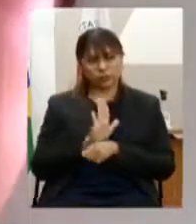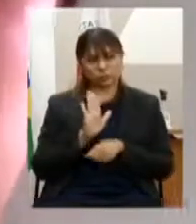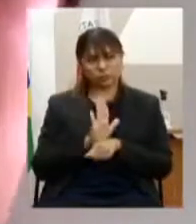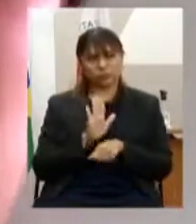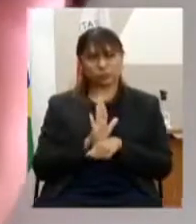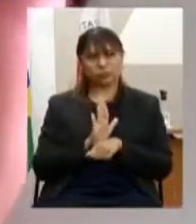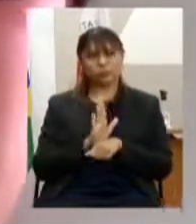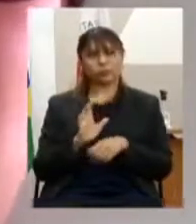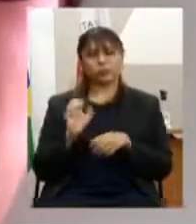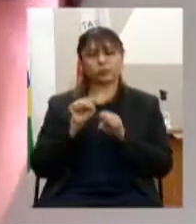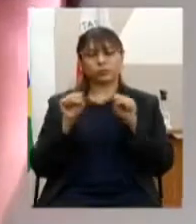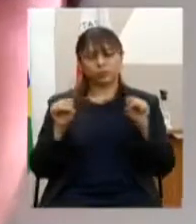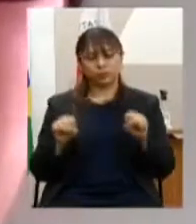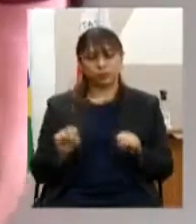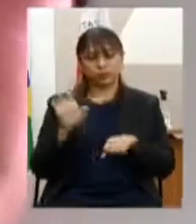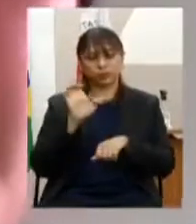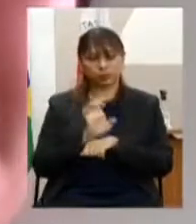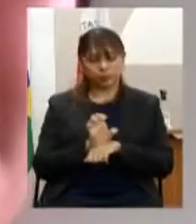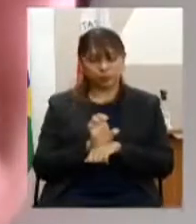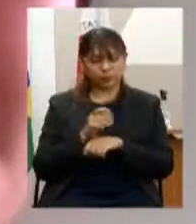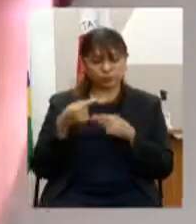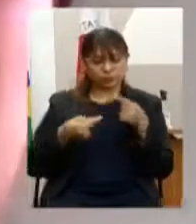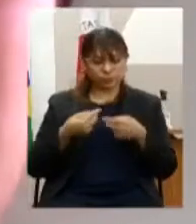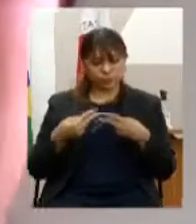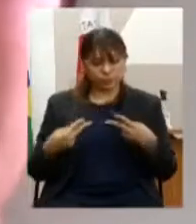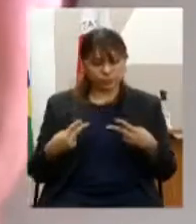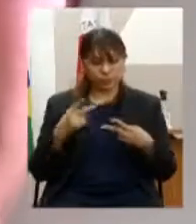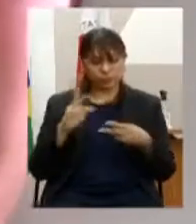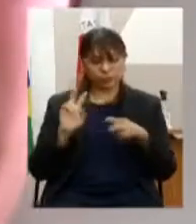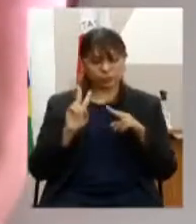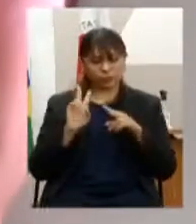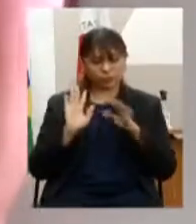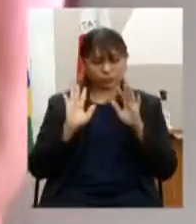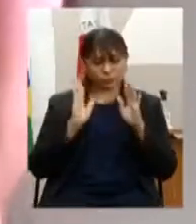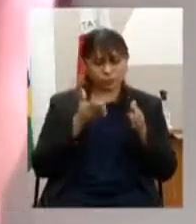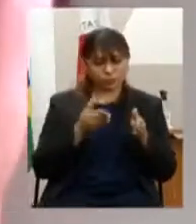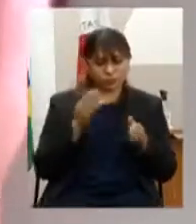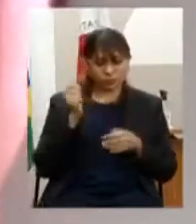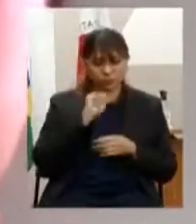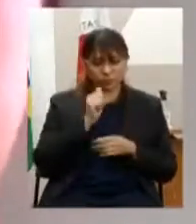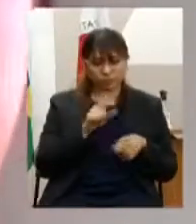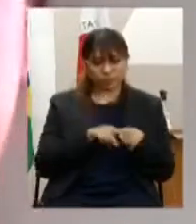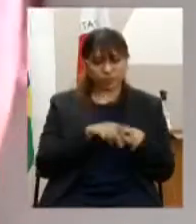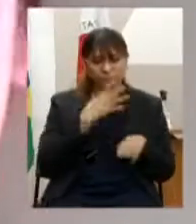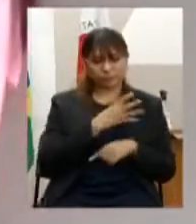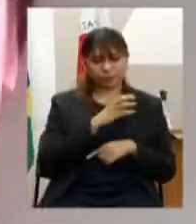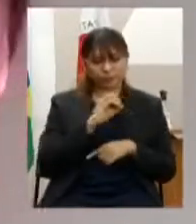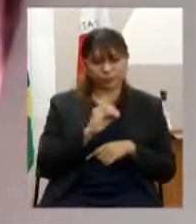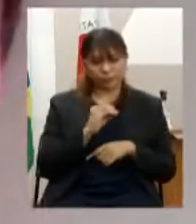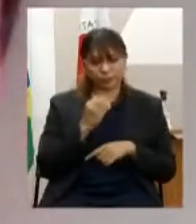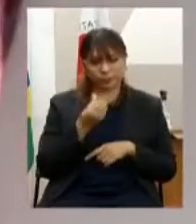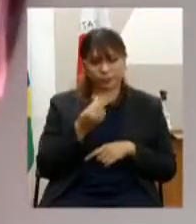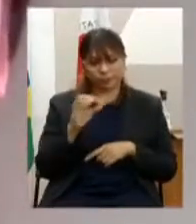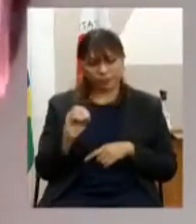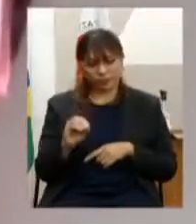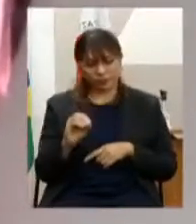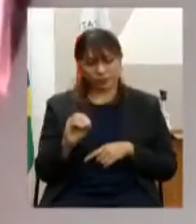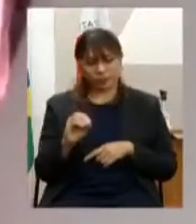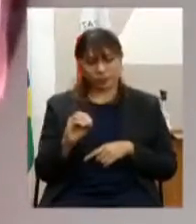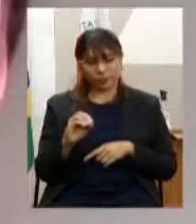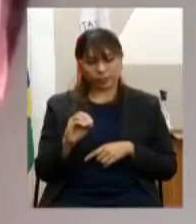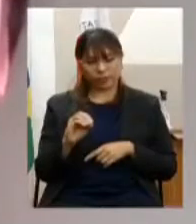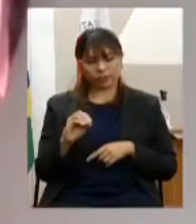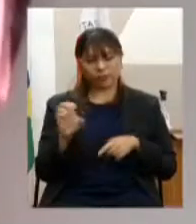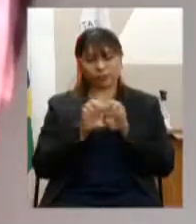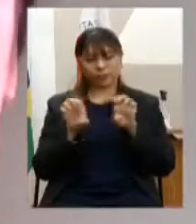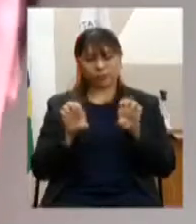estadual de políticas sobre drogas alterar a finalidade da ação 4.460 estruturação da